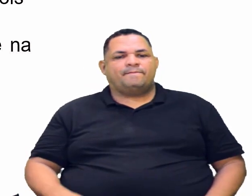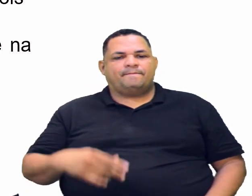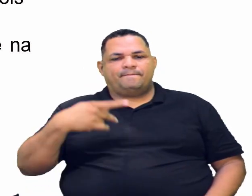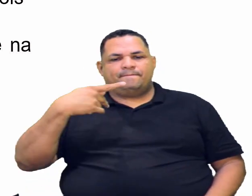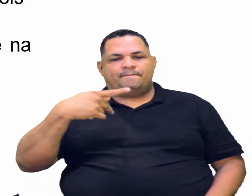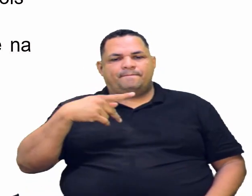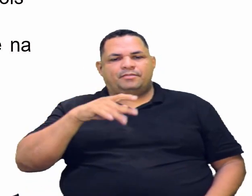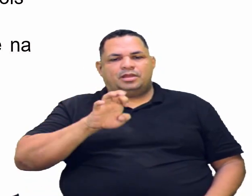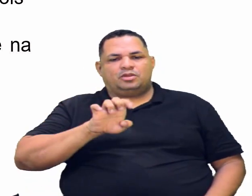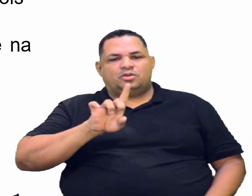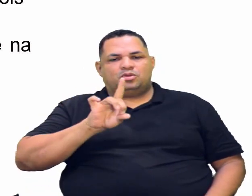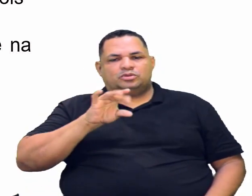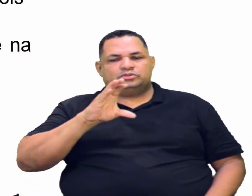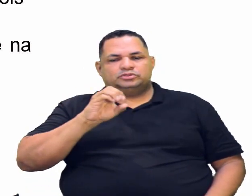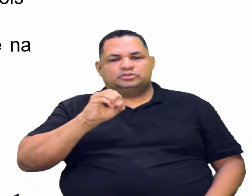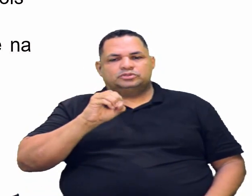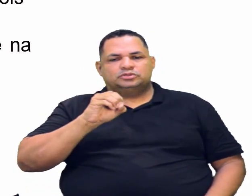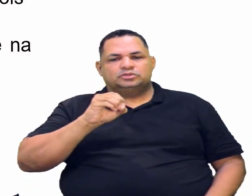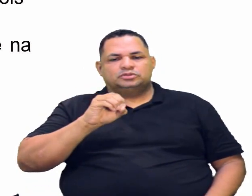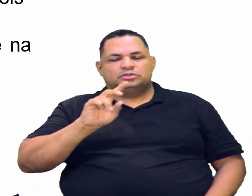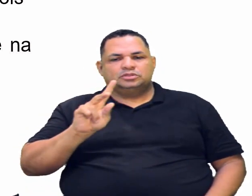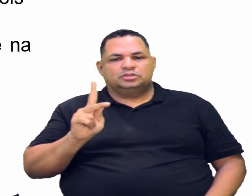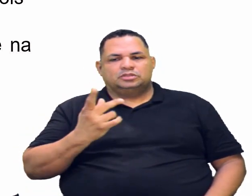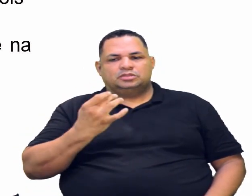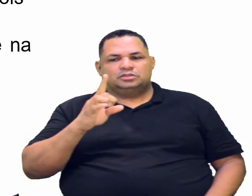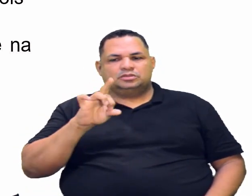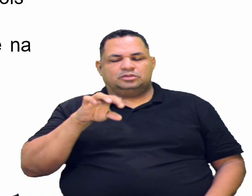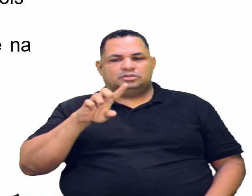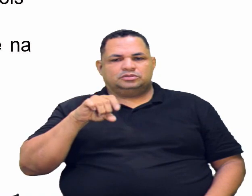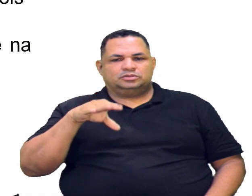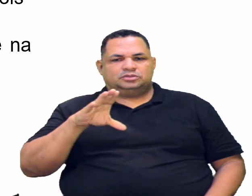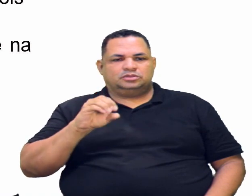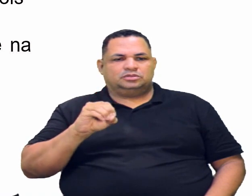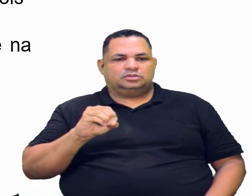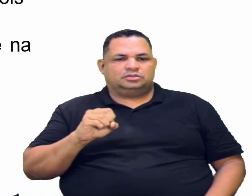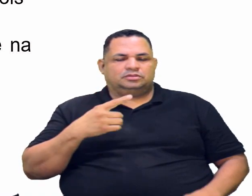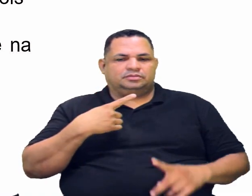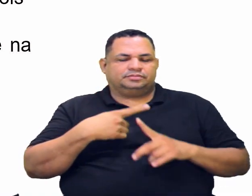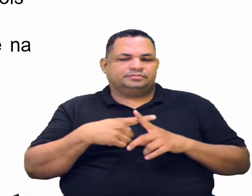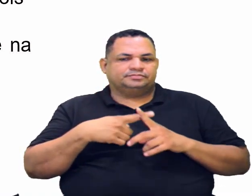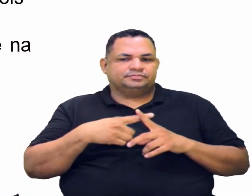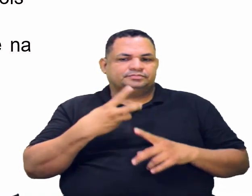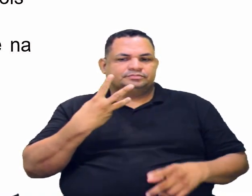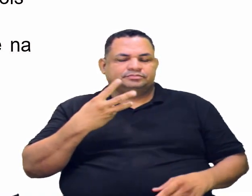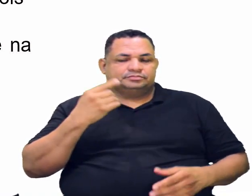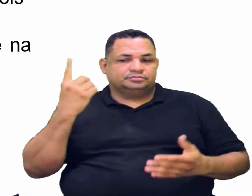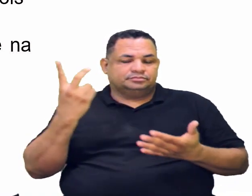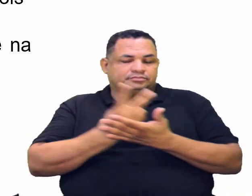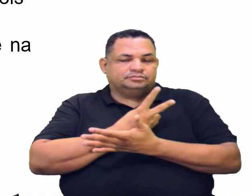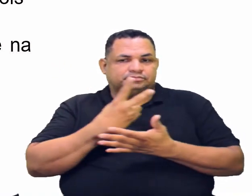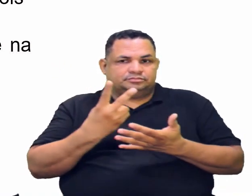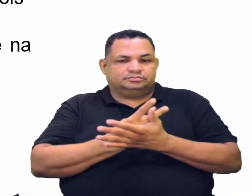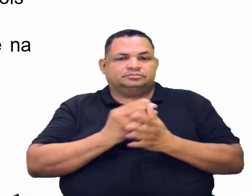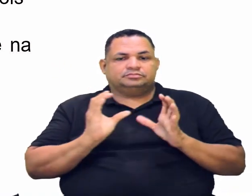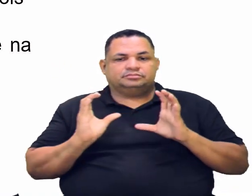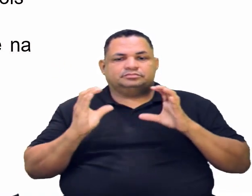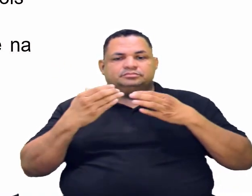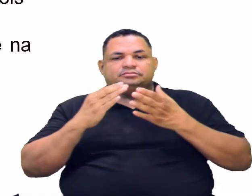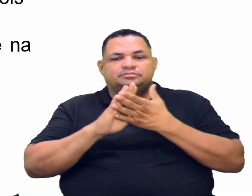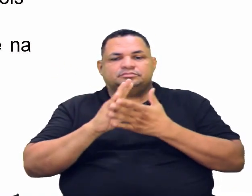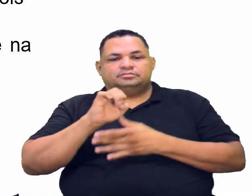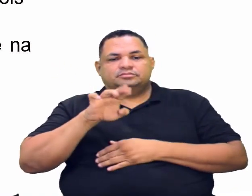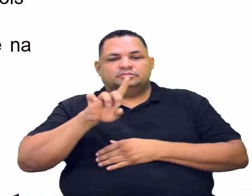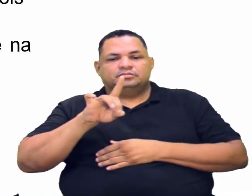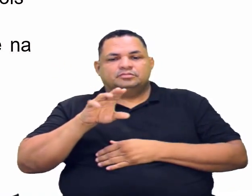hidrogênio, já que o nox do oxigênio aí é igual a menos 1. E por que a 3 está errada? Porque o grupo orgânico